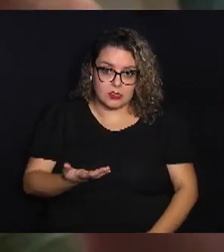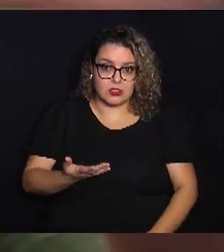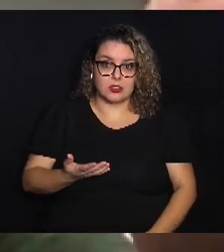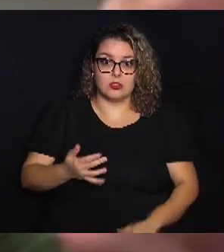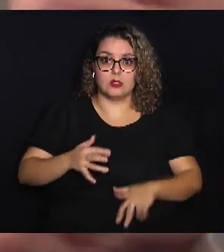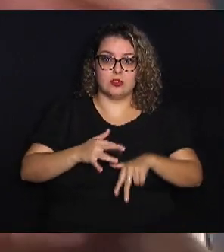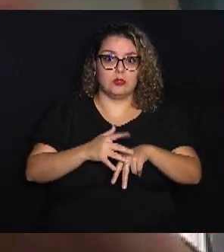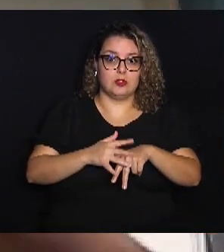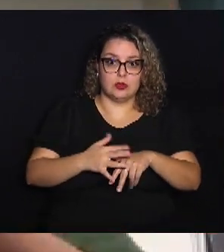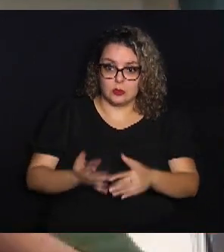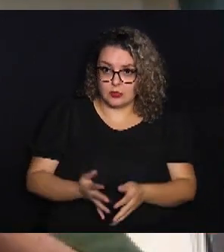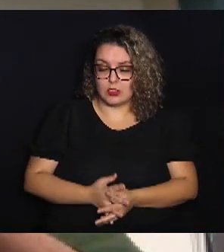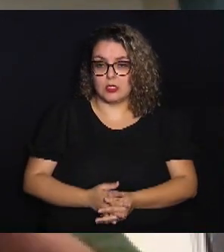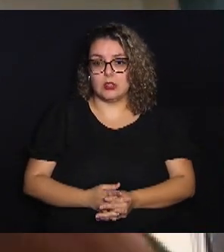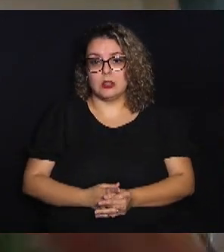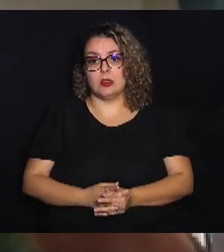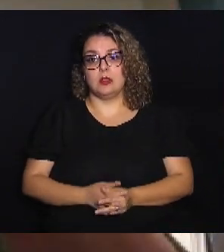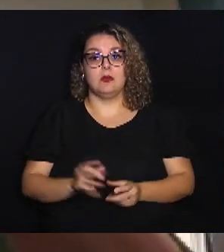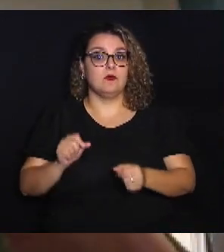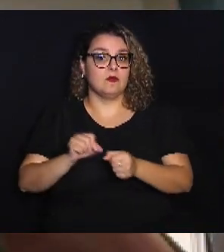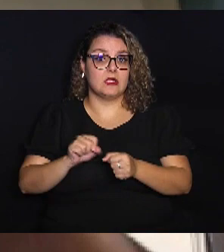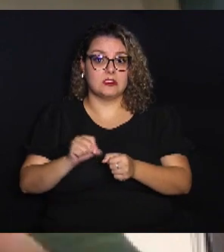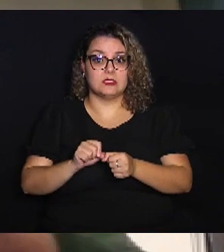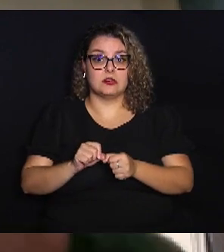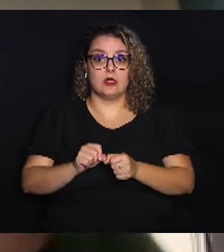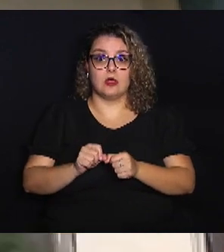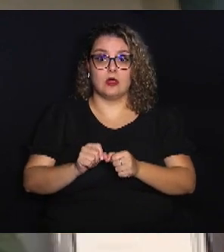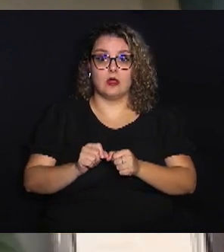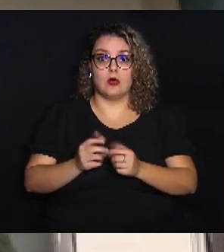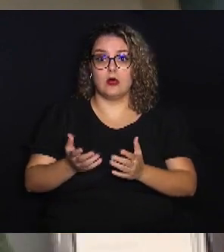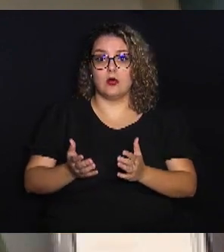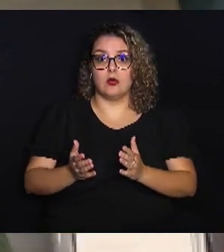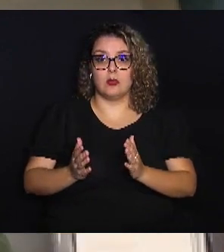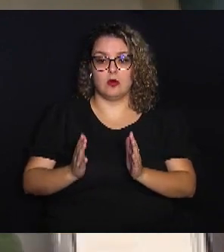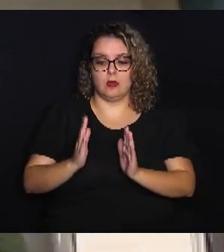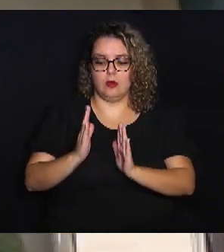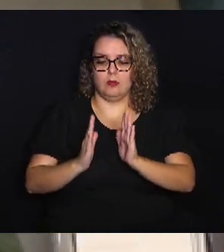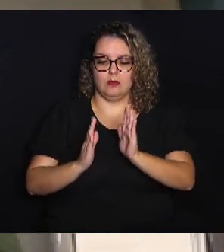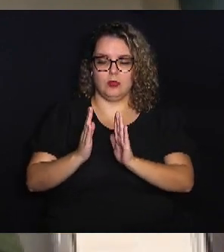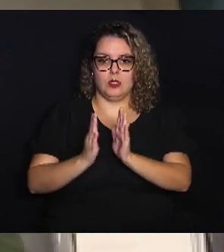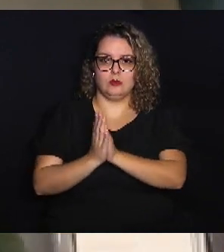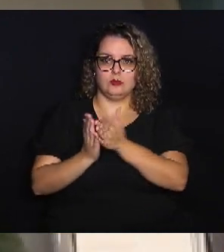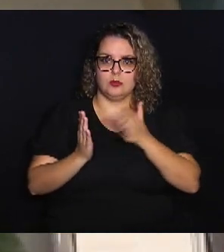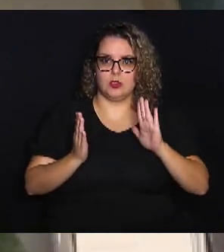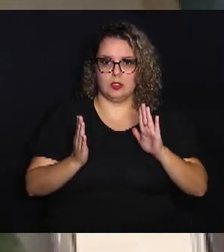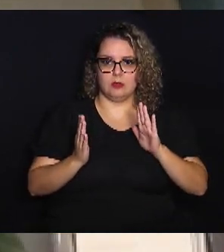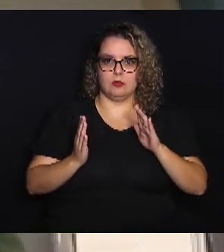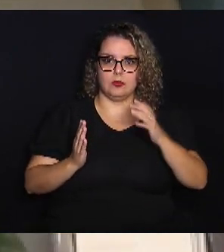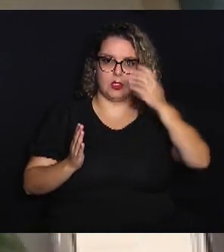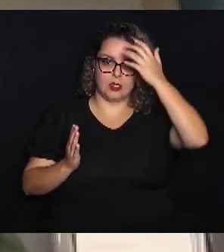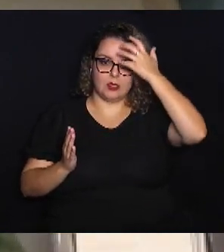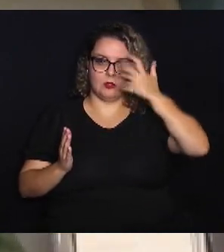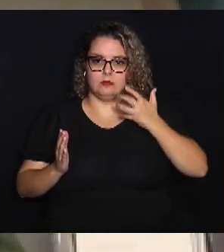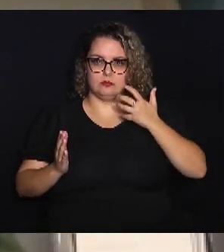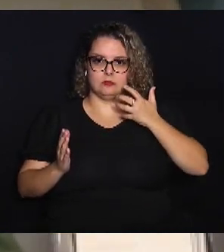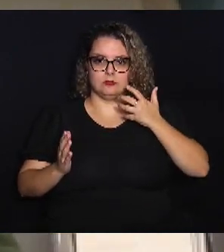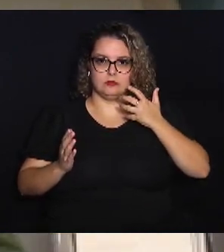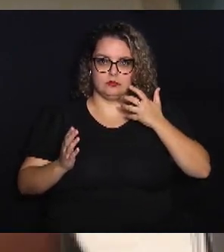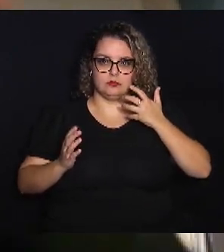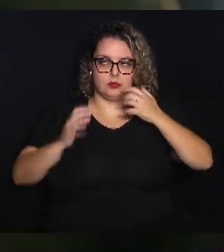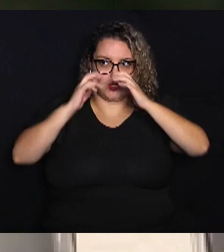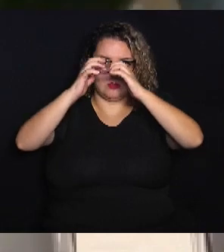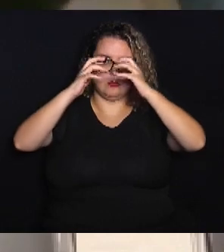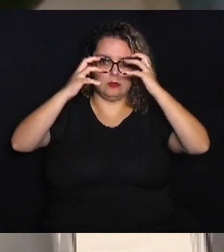num paciente hemiplénsico, a gente fazer movimentação de espelho. Para que um lado do